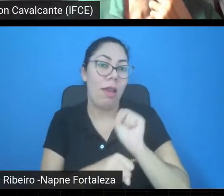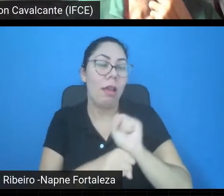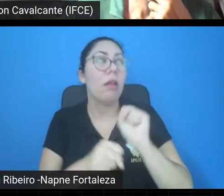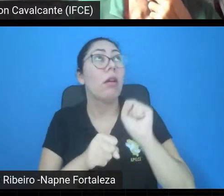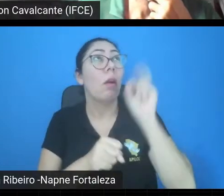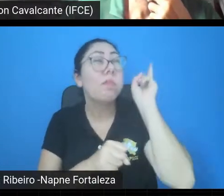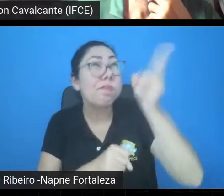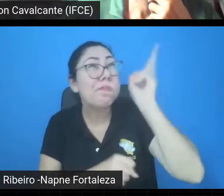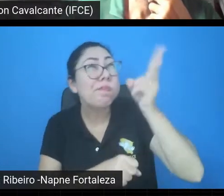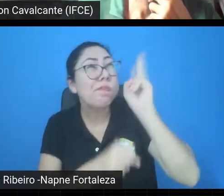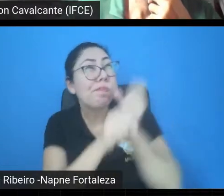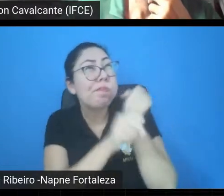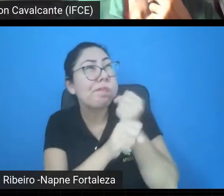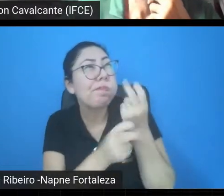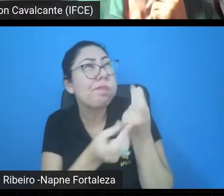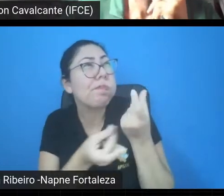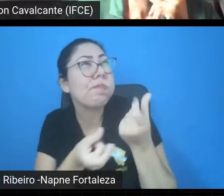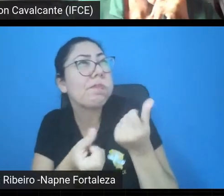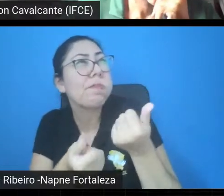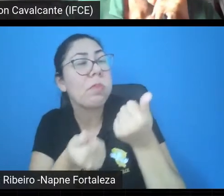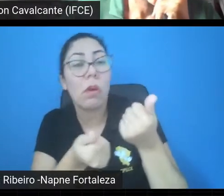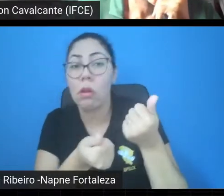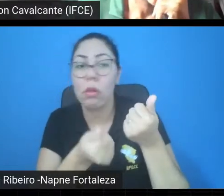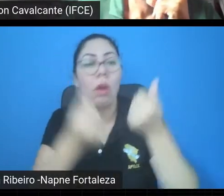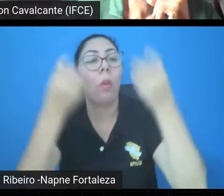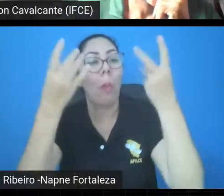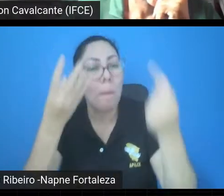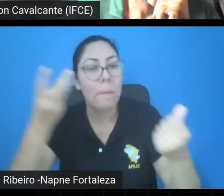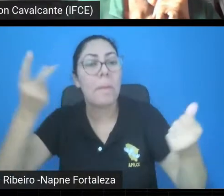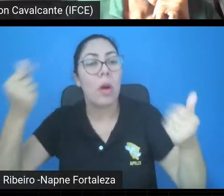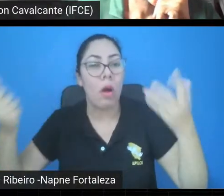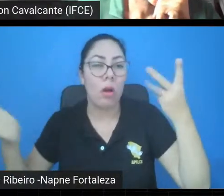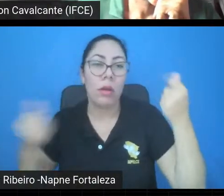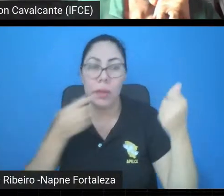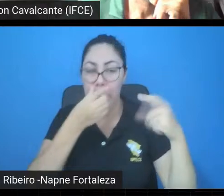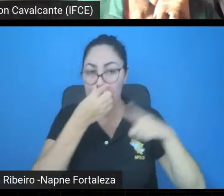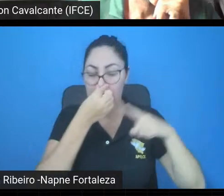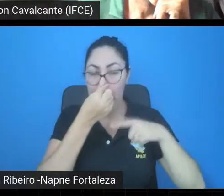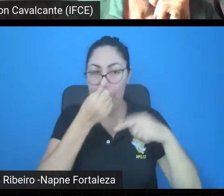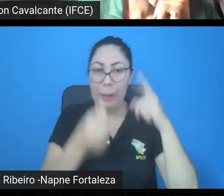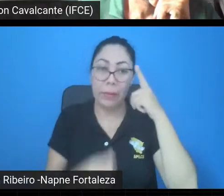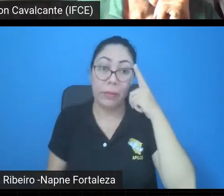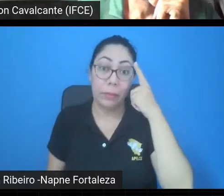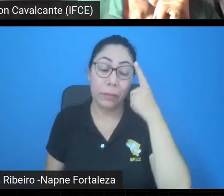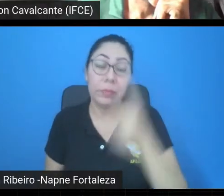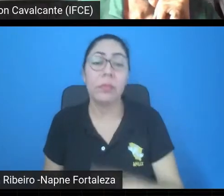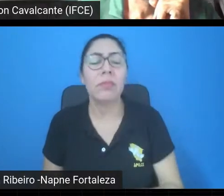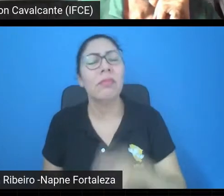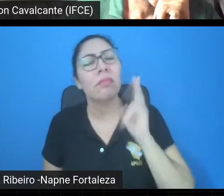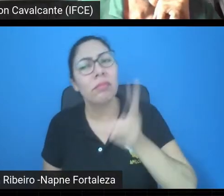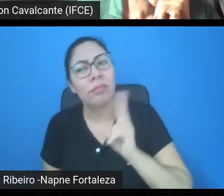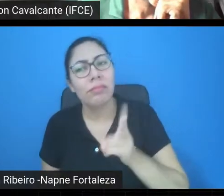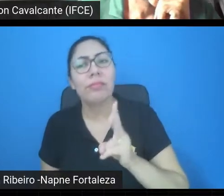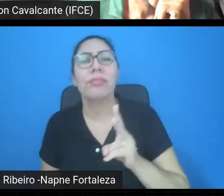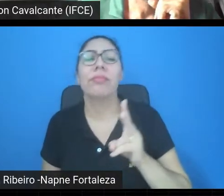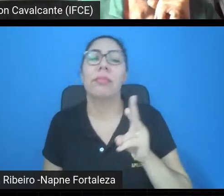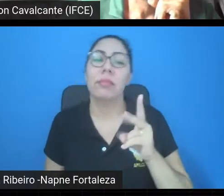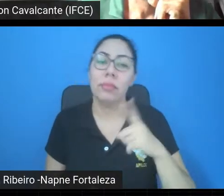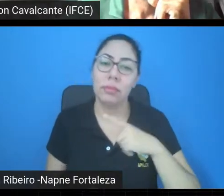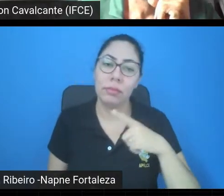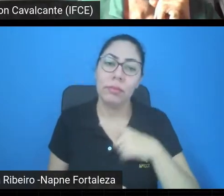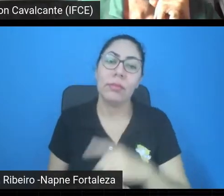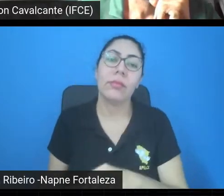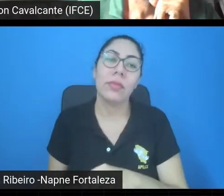não aquece em lugar nenhum. Essa pergunta em geral, ela sempre tem uma coisa meio metafísica, diz porque quem